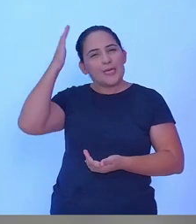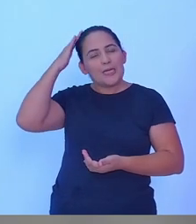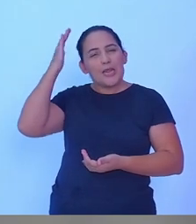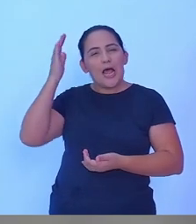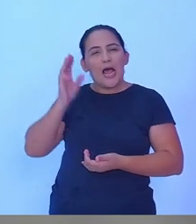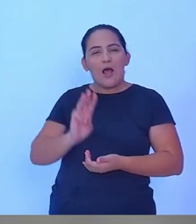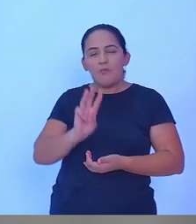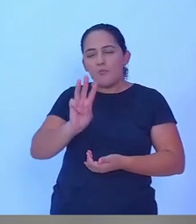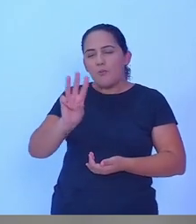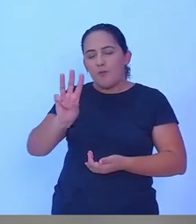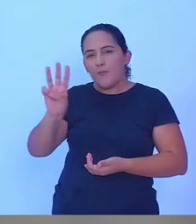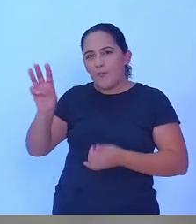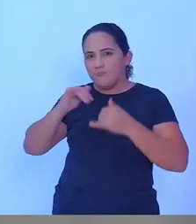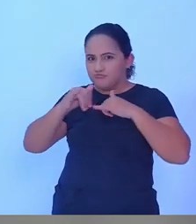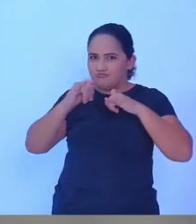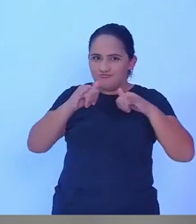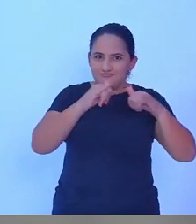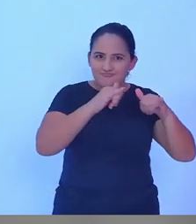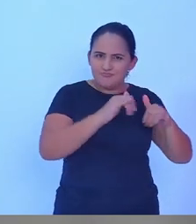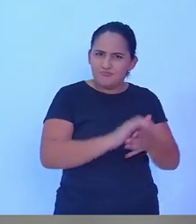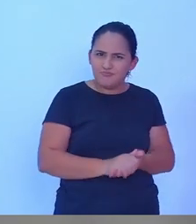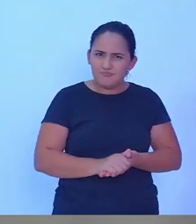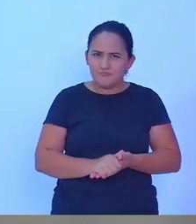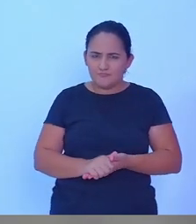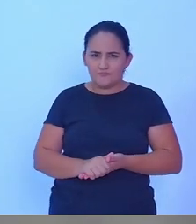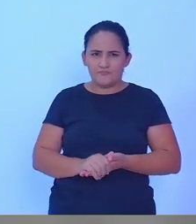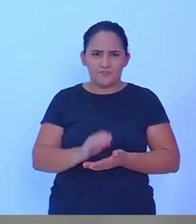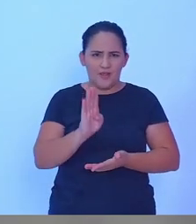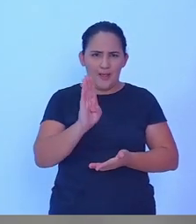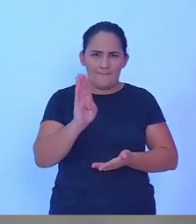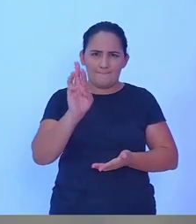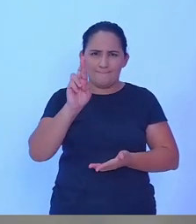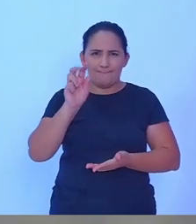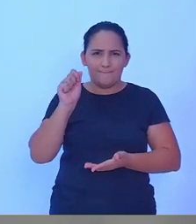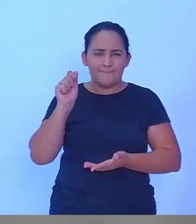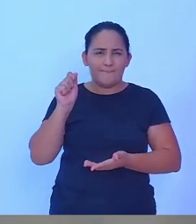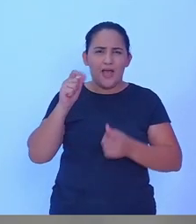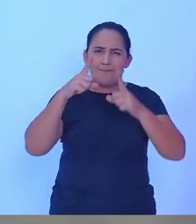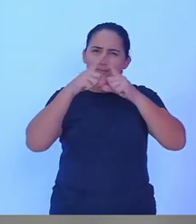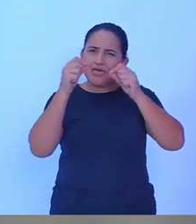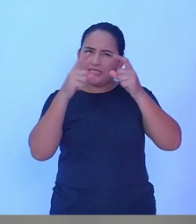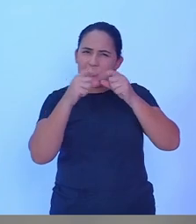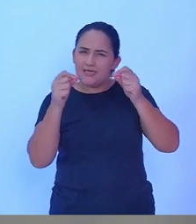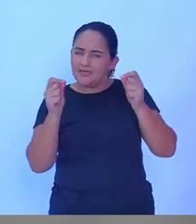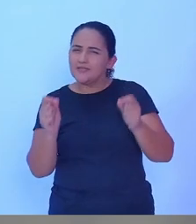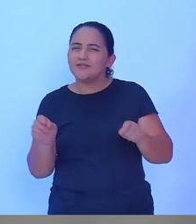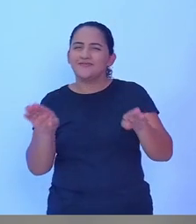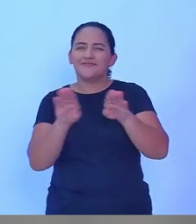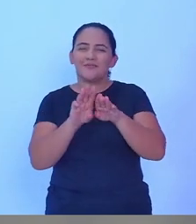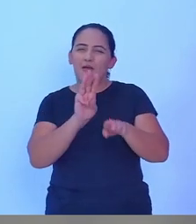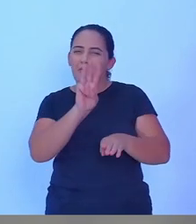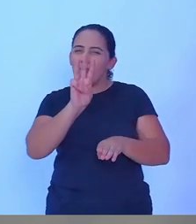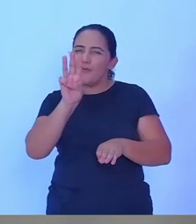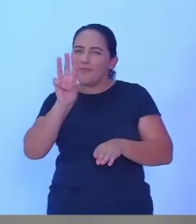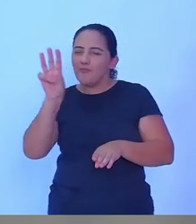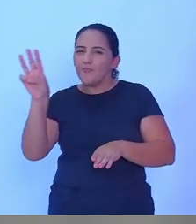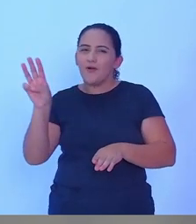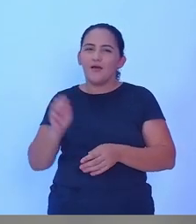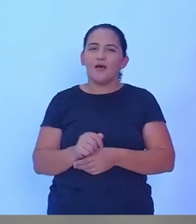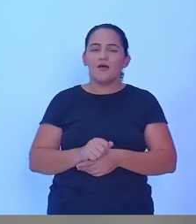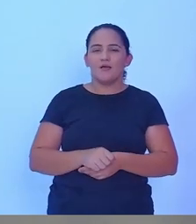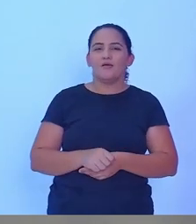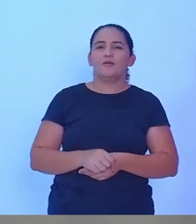.br, brasilândianoticias.com.br, altoalegrenoticias.com